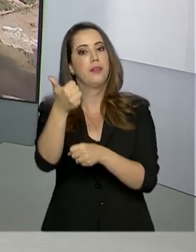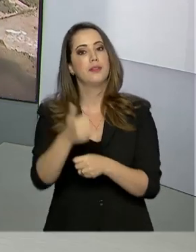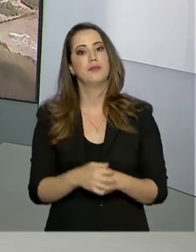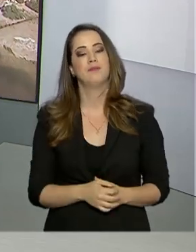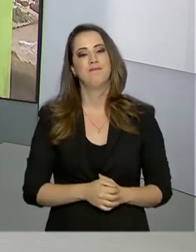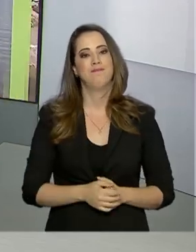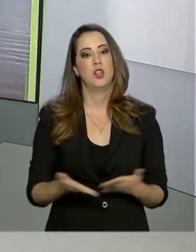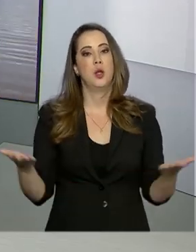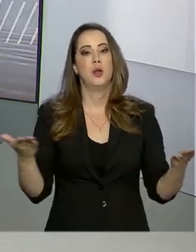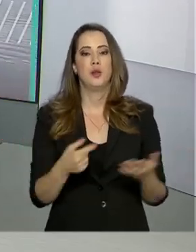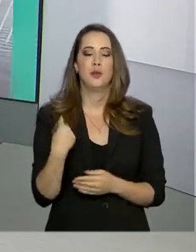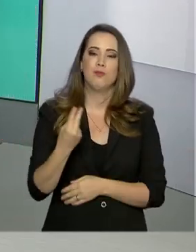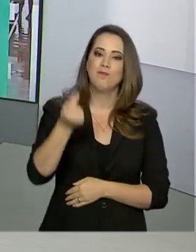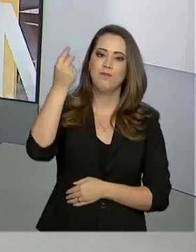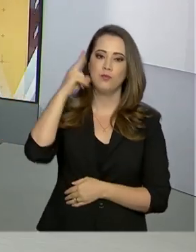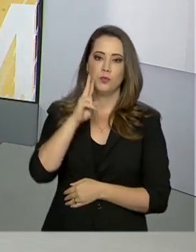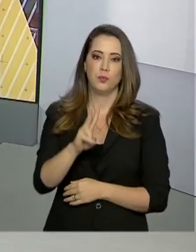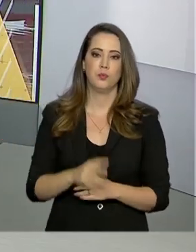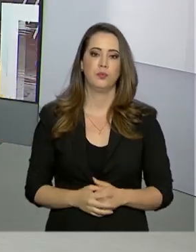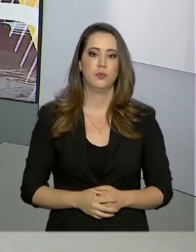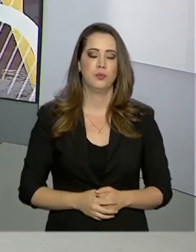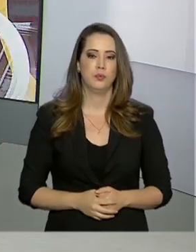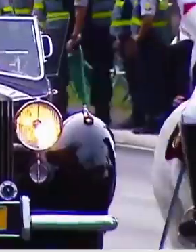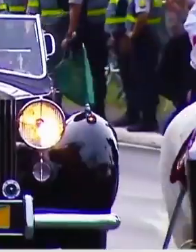Agora vamos à nossa retrospectiva.